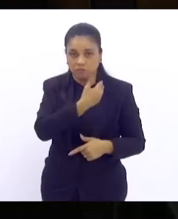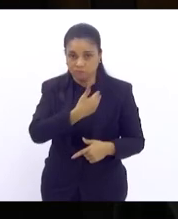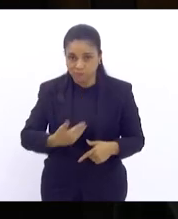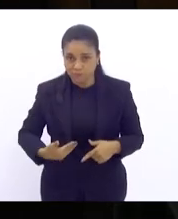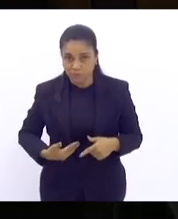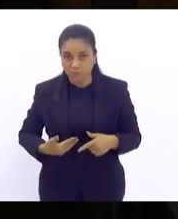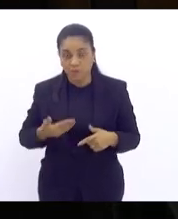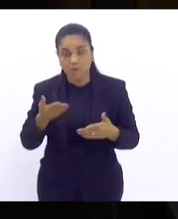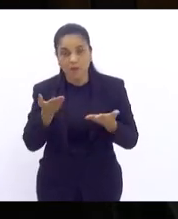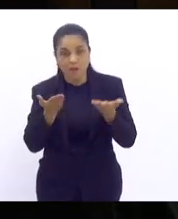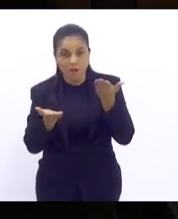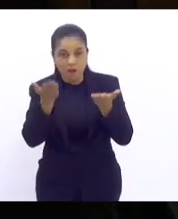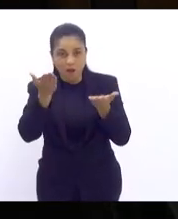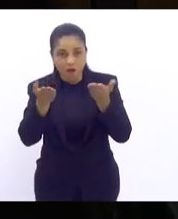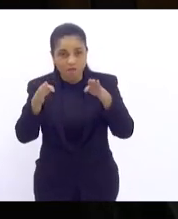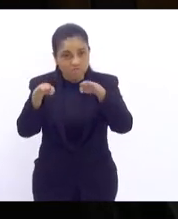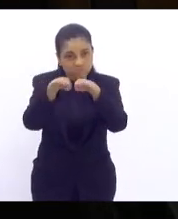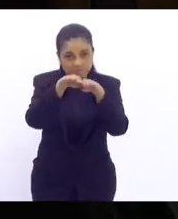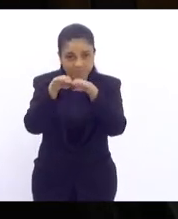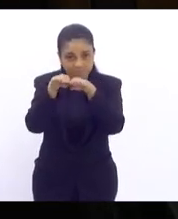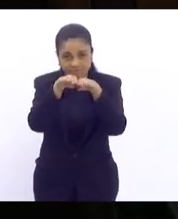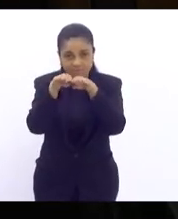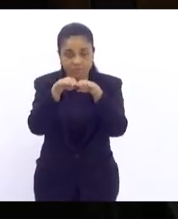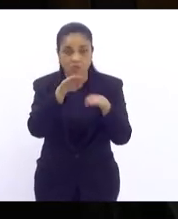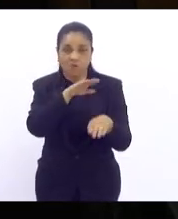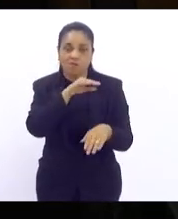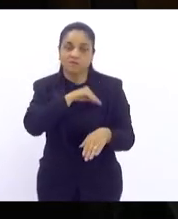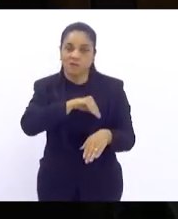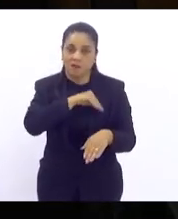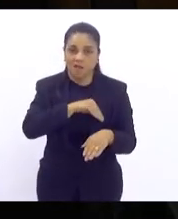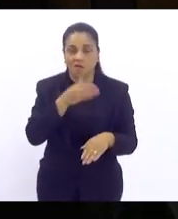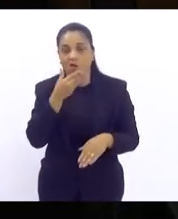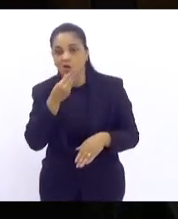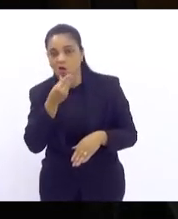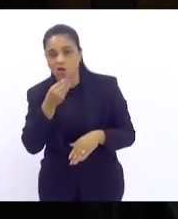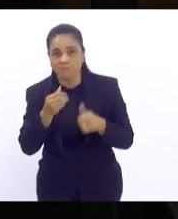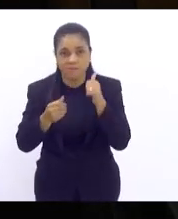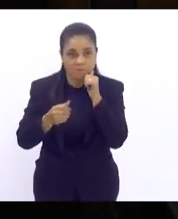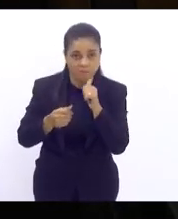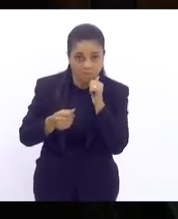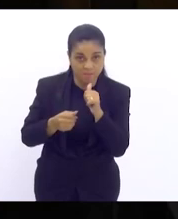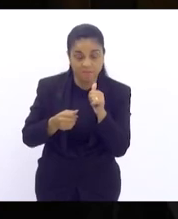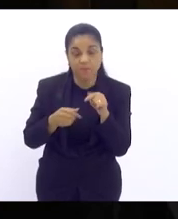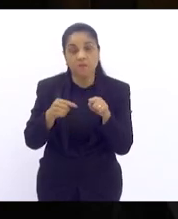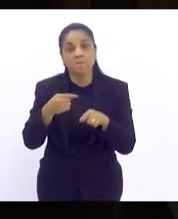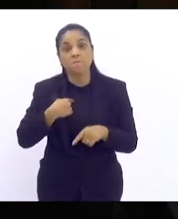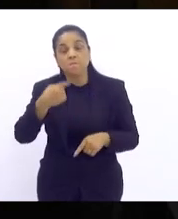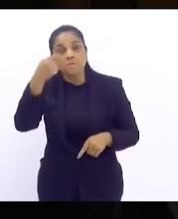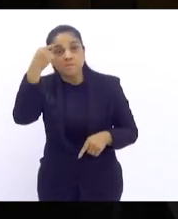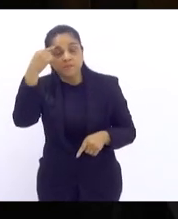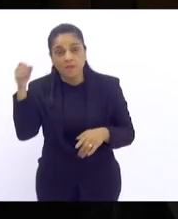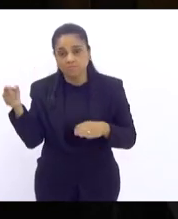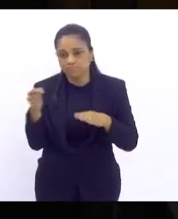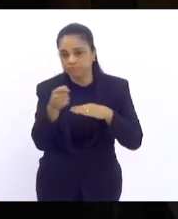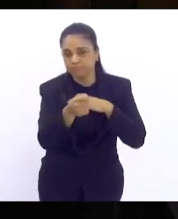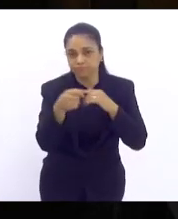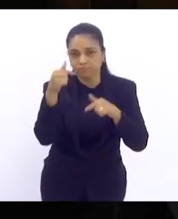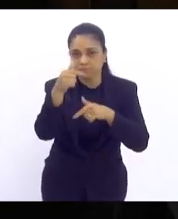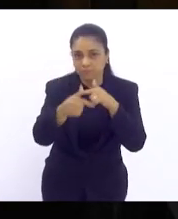gente equiparar o salário das mulheres ao salário dos homens precisamos também pensar em empregabilidade